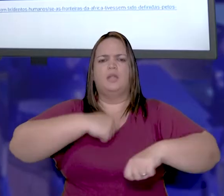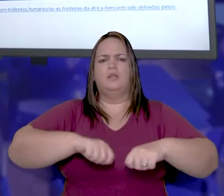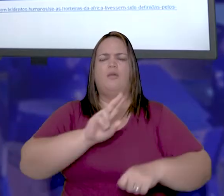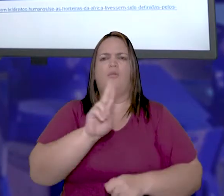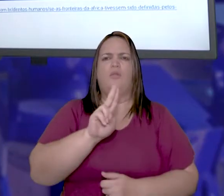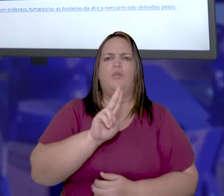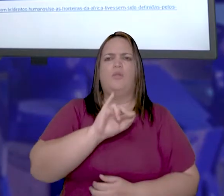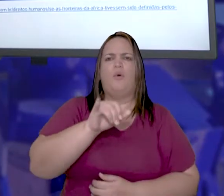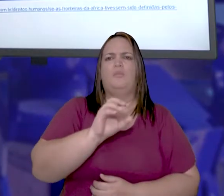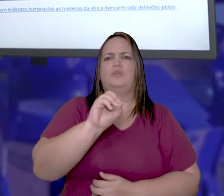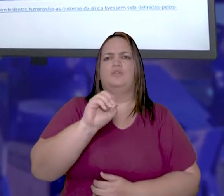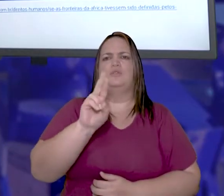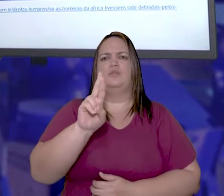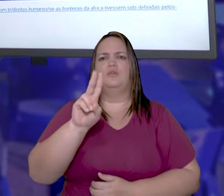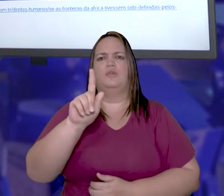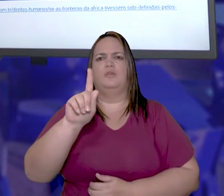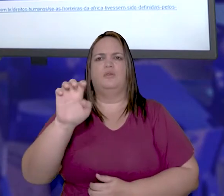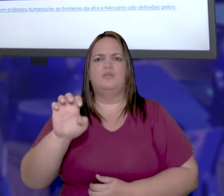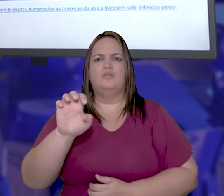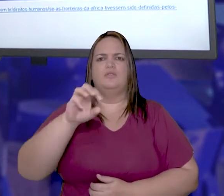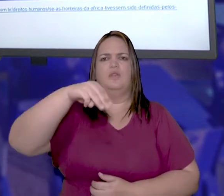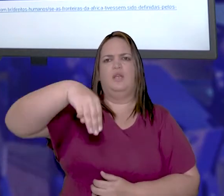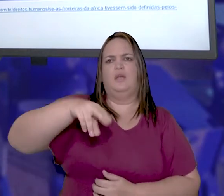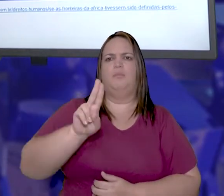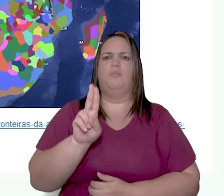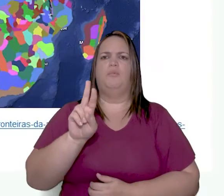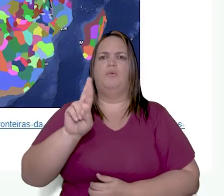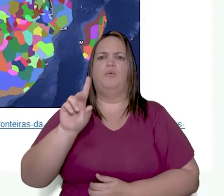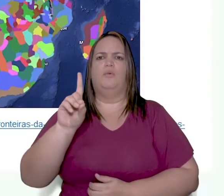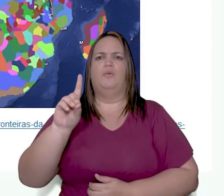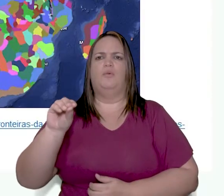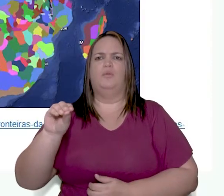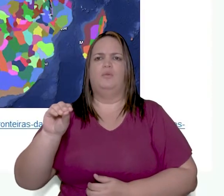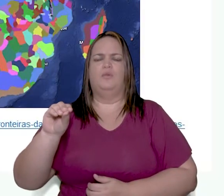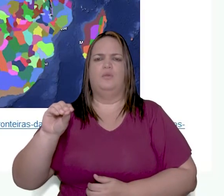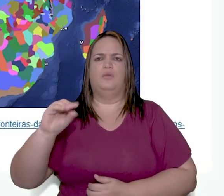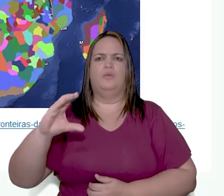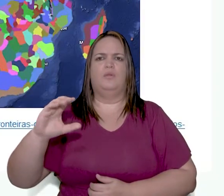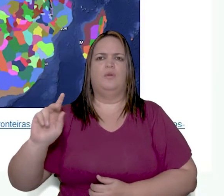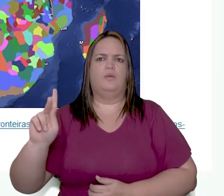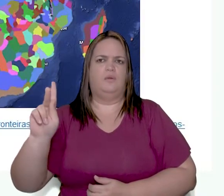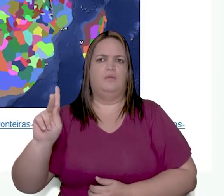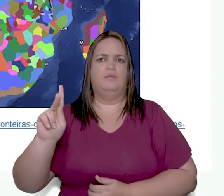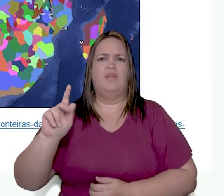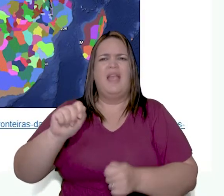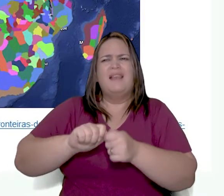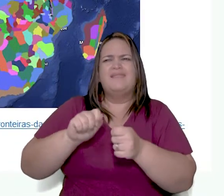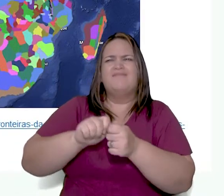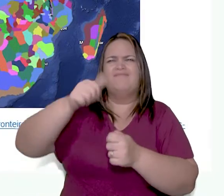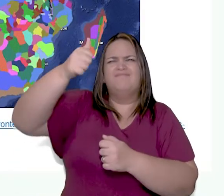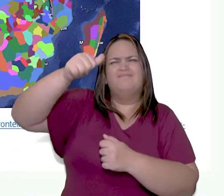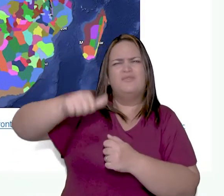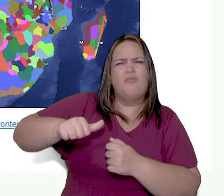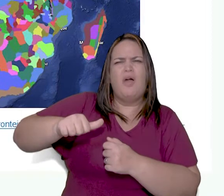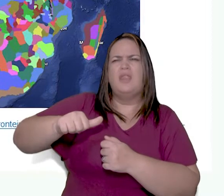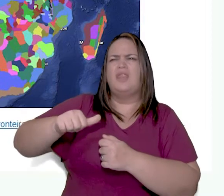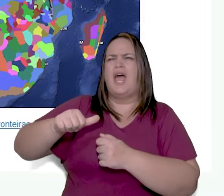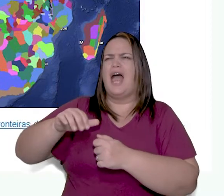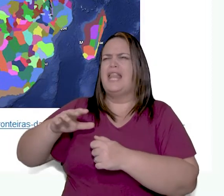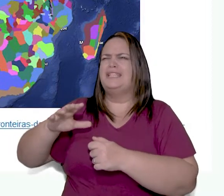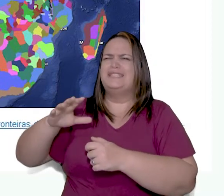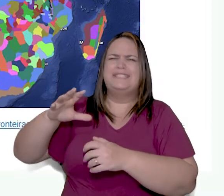realizada por um antropólogo chamado George Mordock. Mordock fez uma